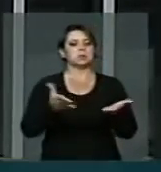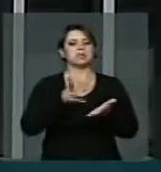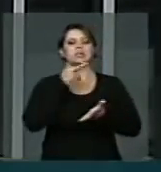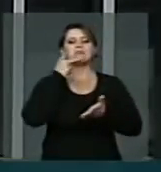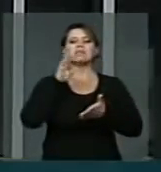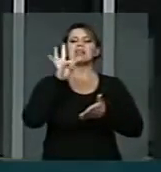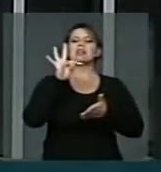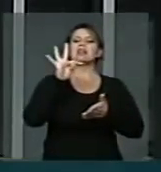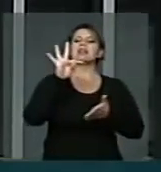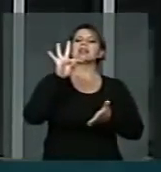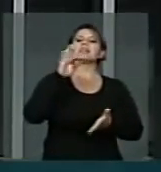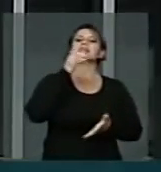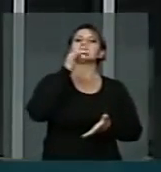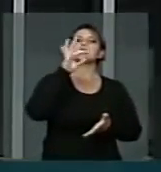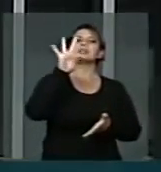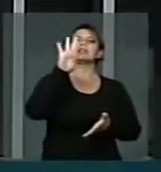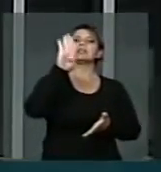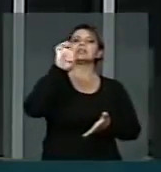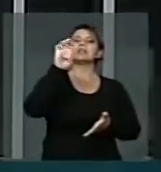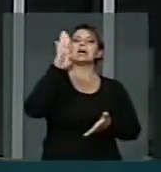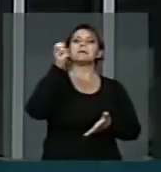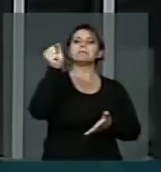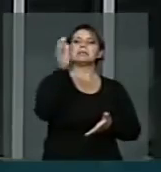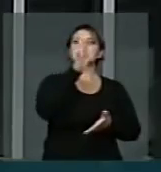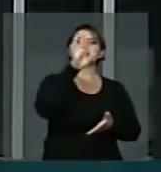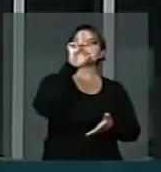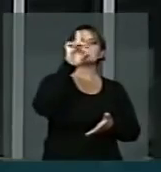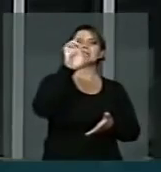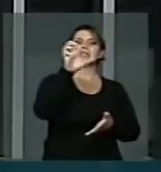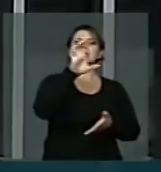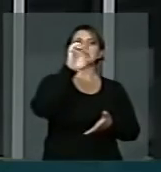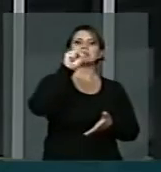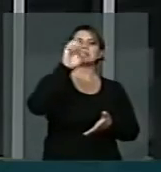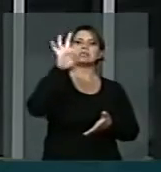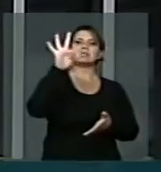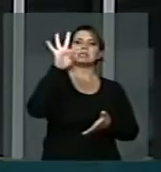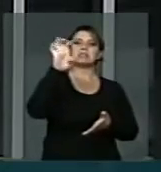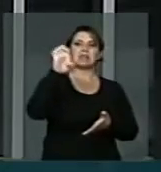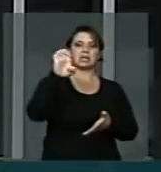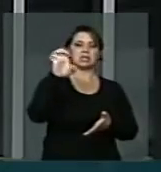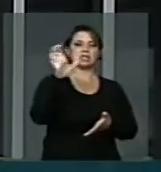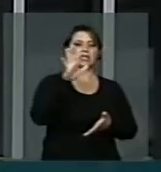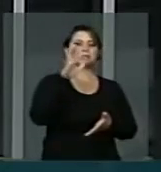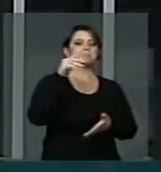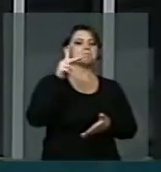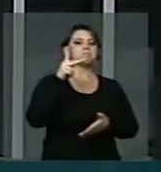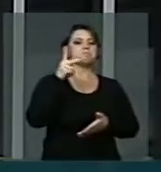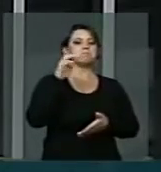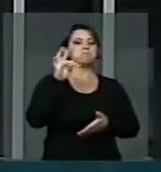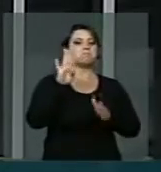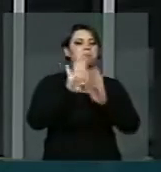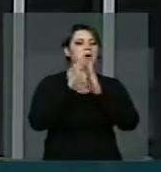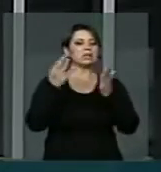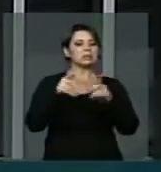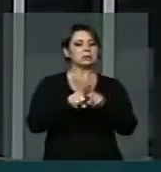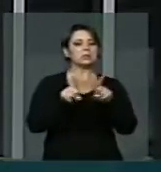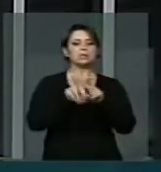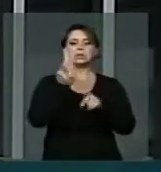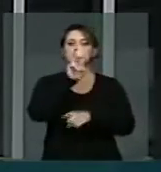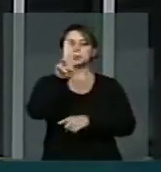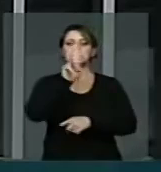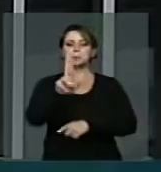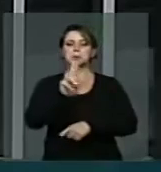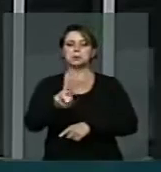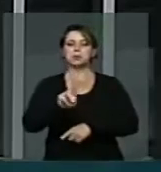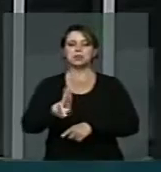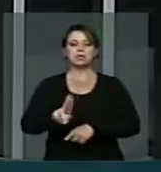portas, quem a construiu? Nos livros constam os nomes dos reis. Os reis arrastaram os